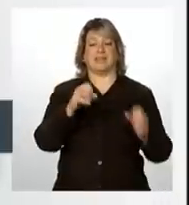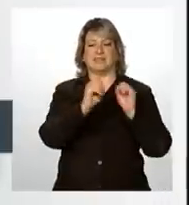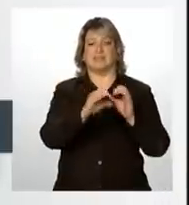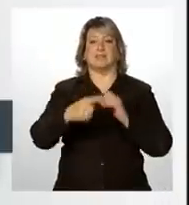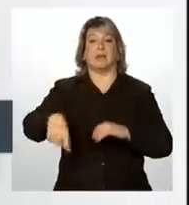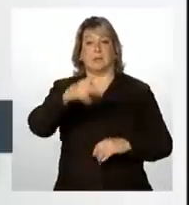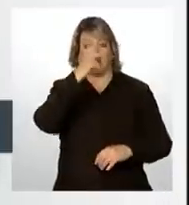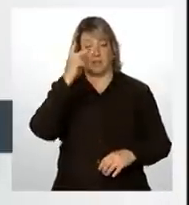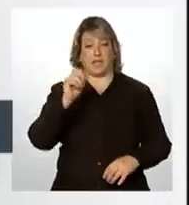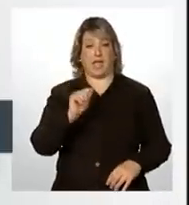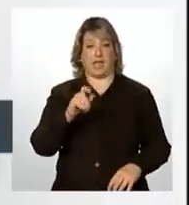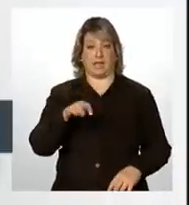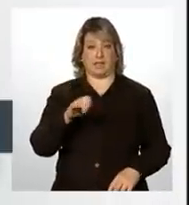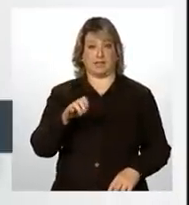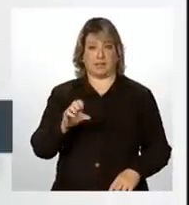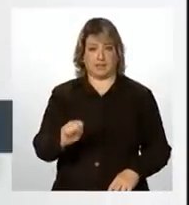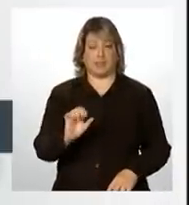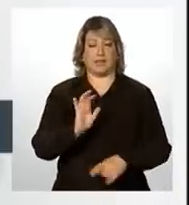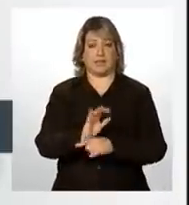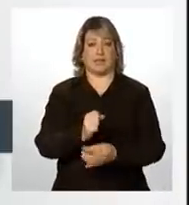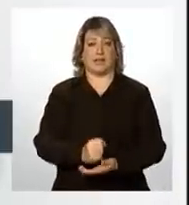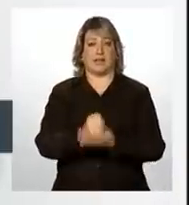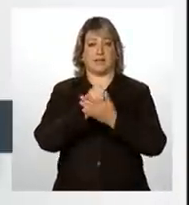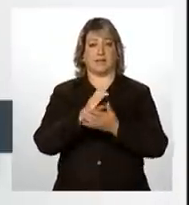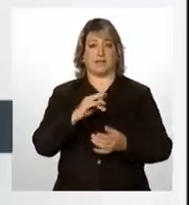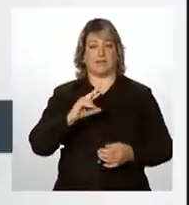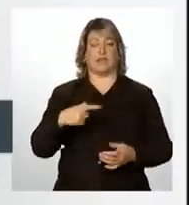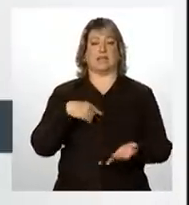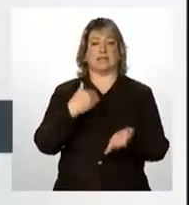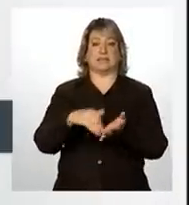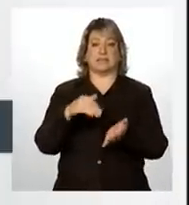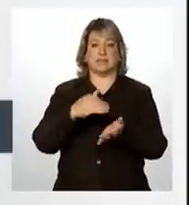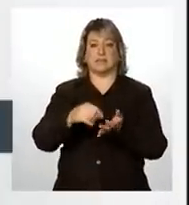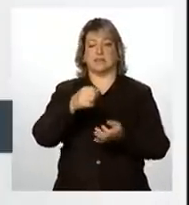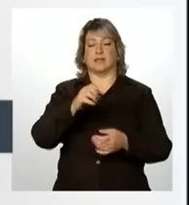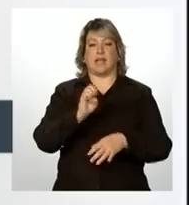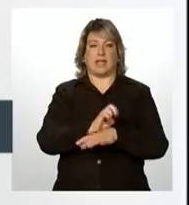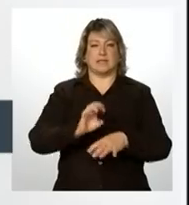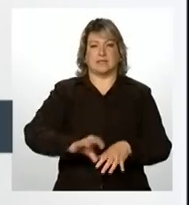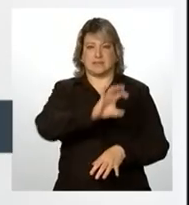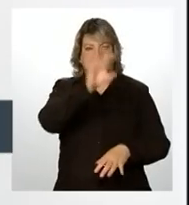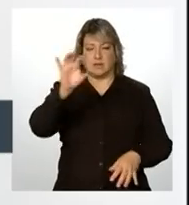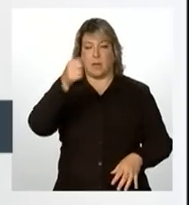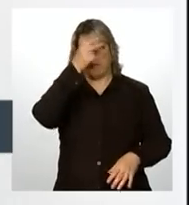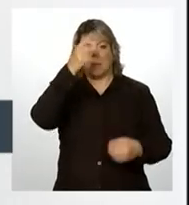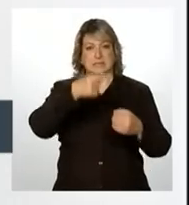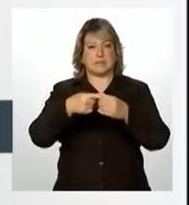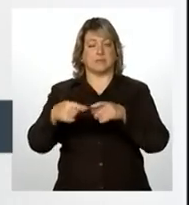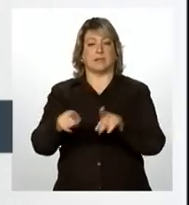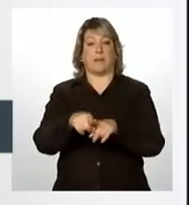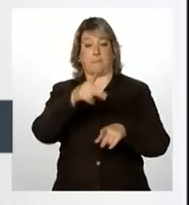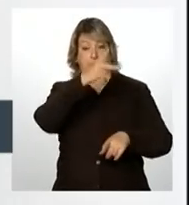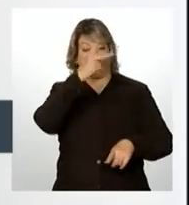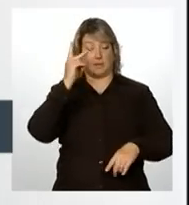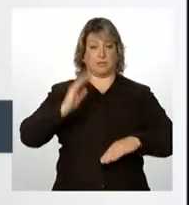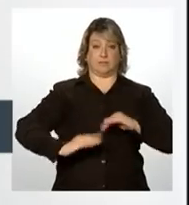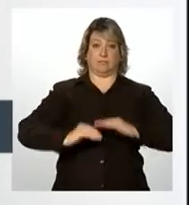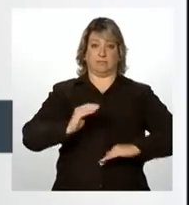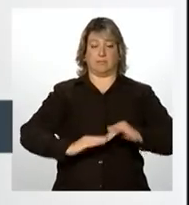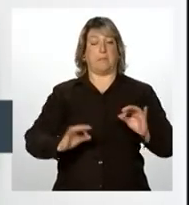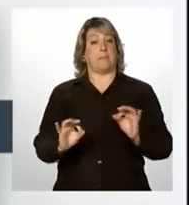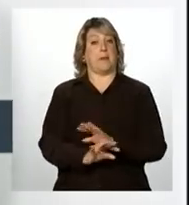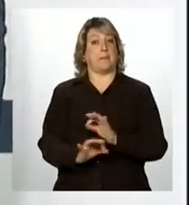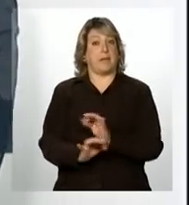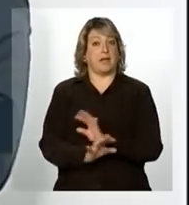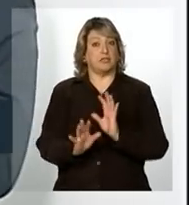agentes de defesa civil, das secretarias estaduais e municipais, no sentido de a gente ter pessoal qualificado e